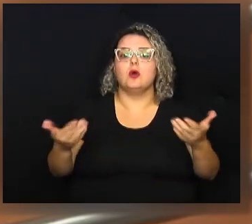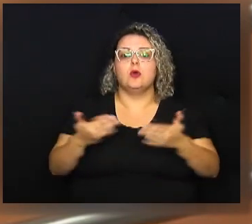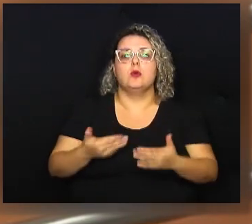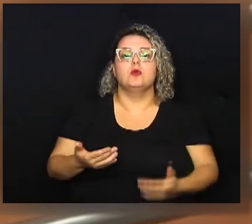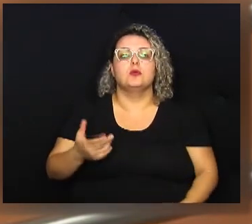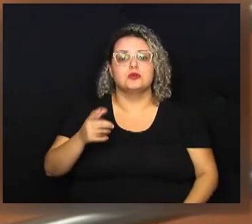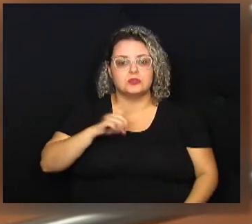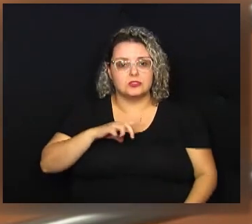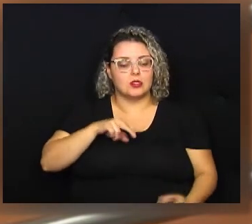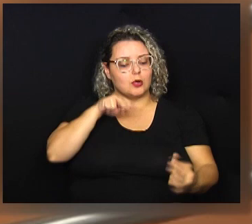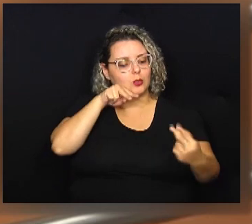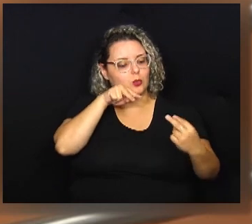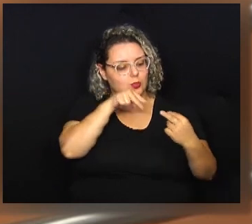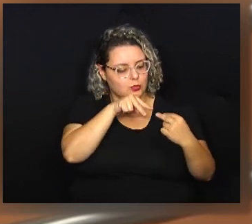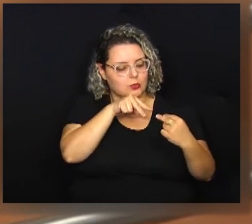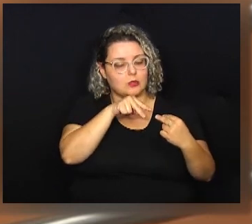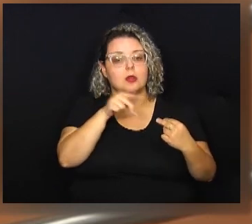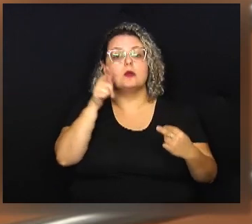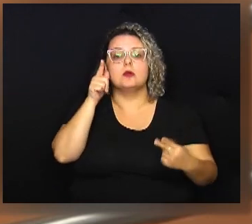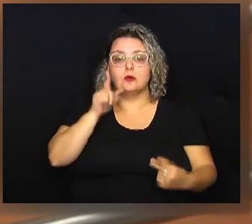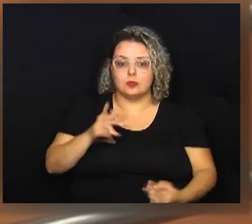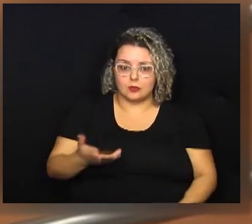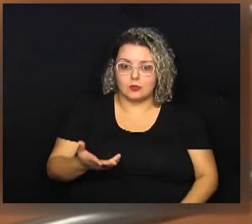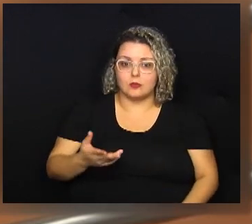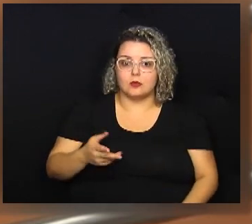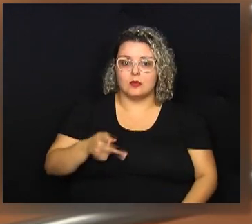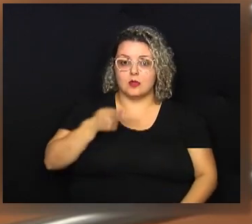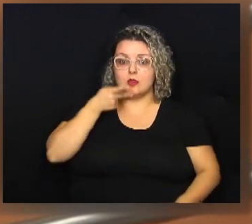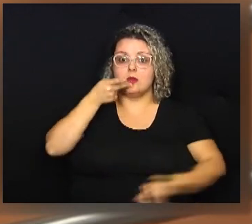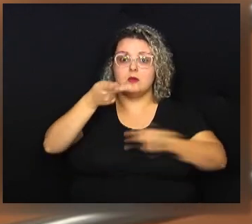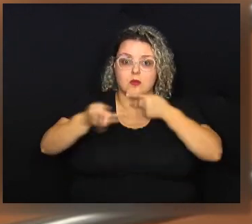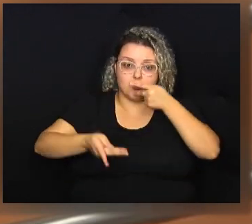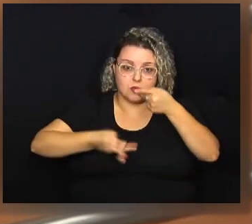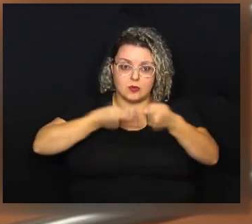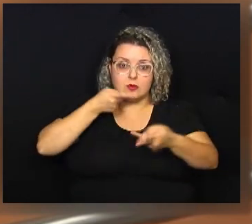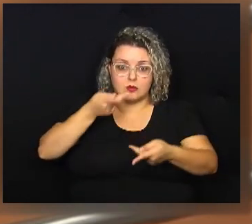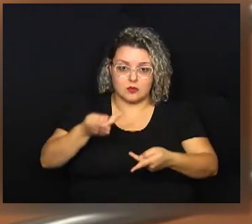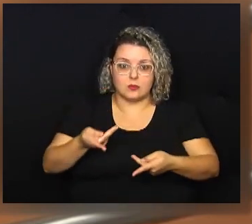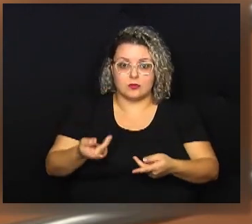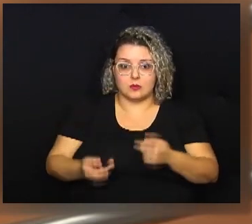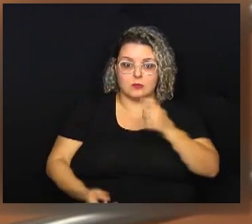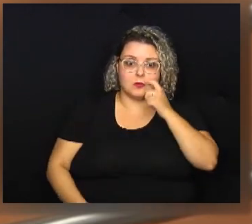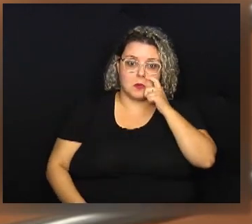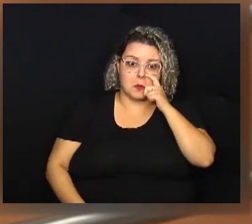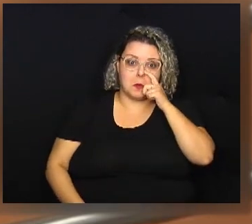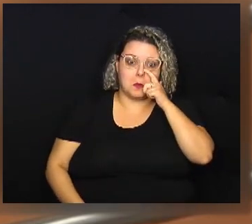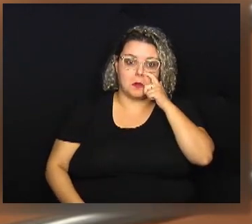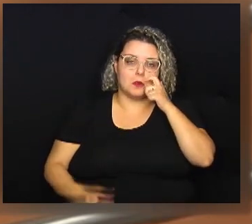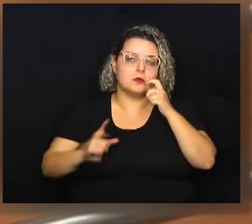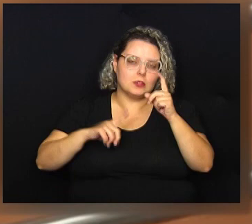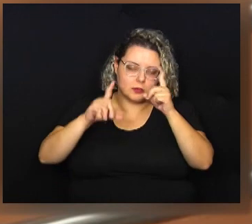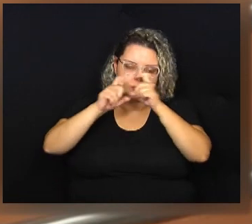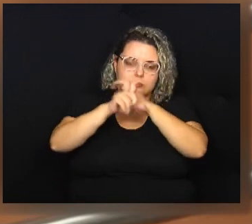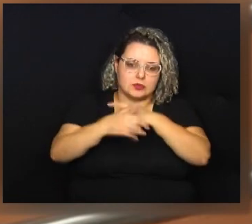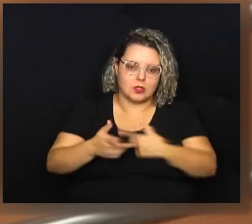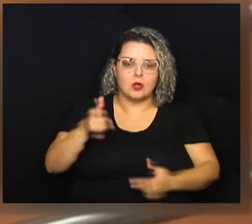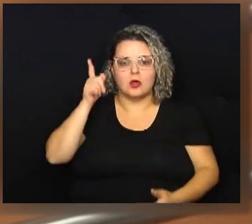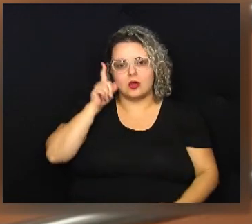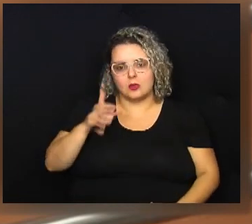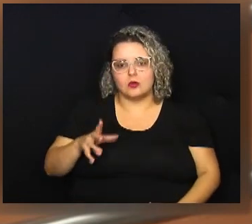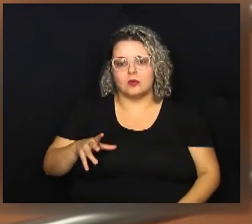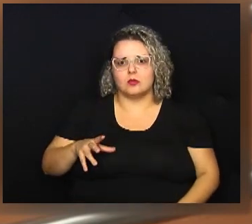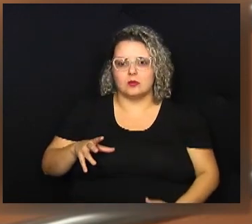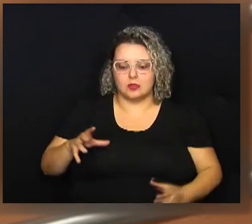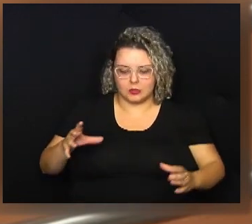muito, porque hoje ela tem um contato visual, ela consegue usar a sua fala de certa dificuldade,